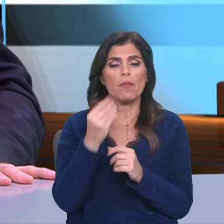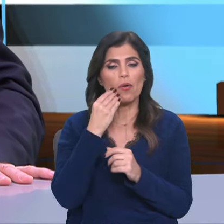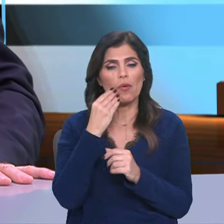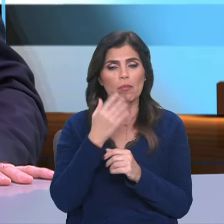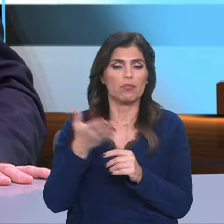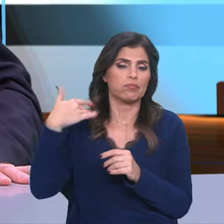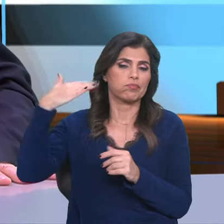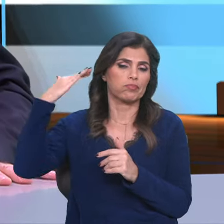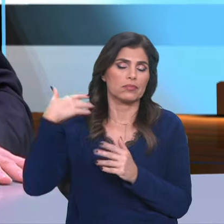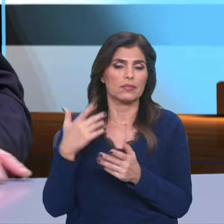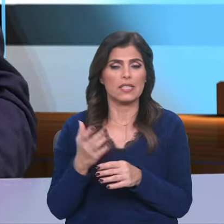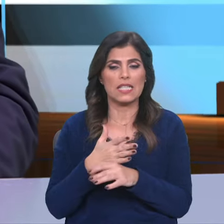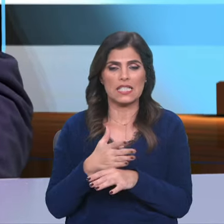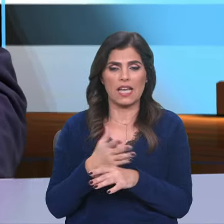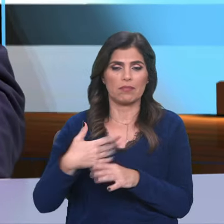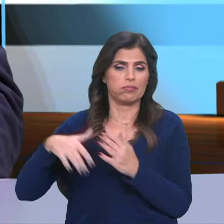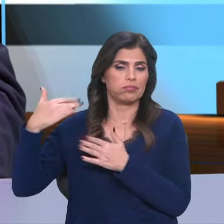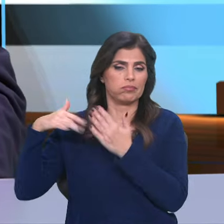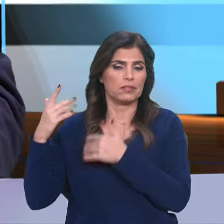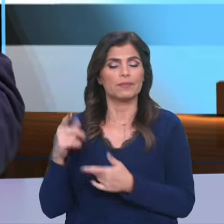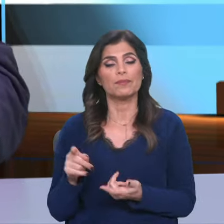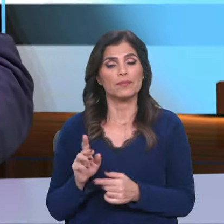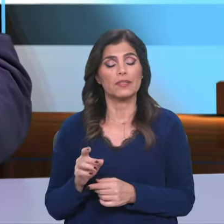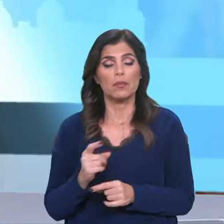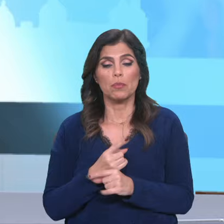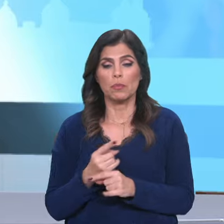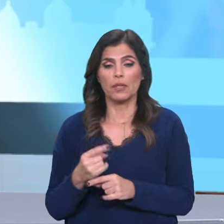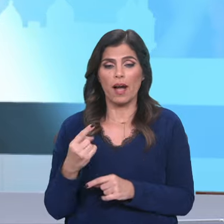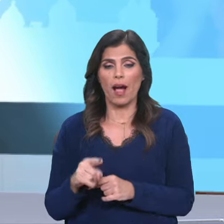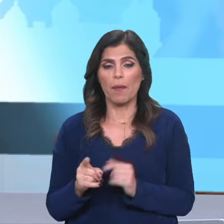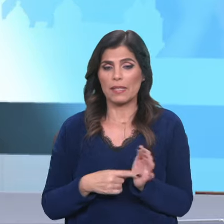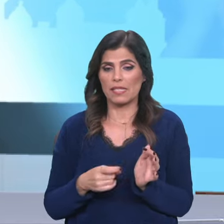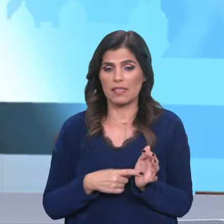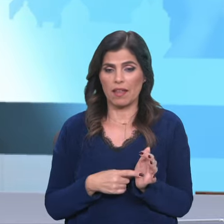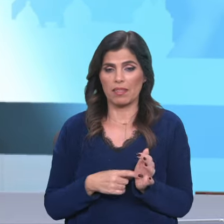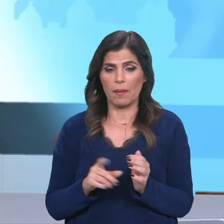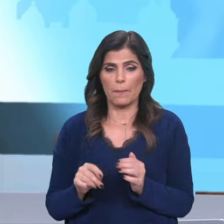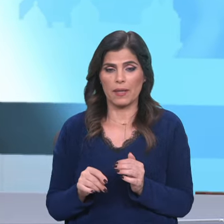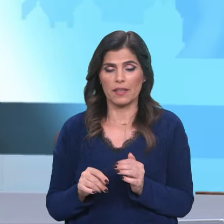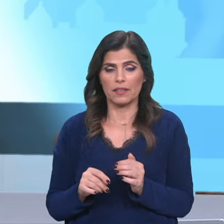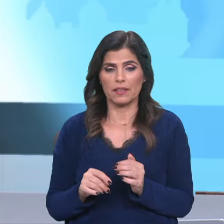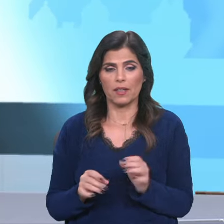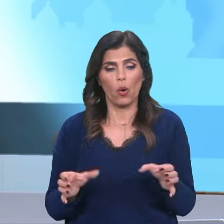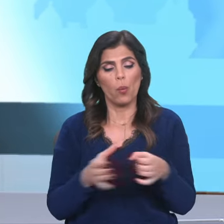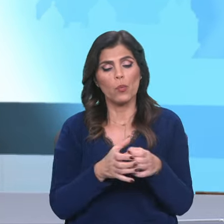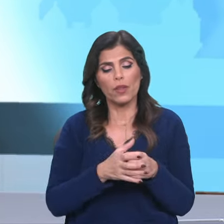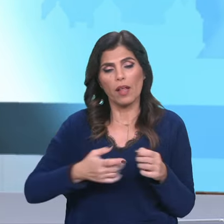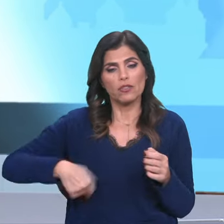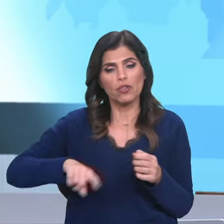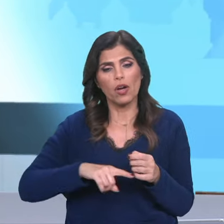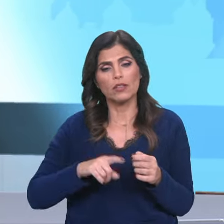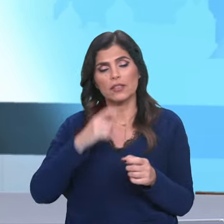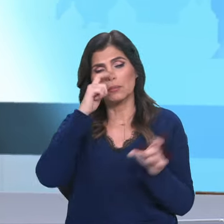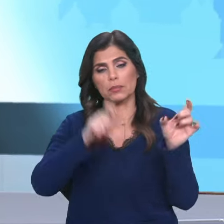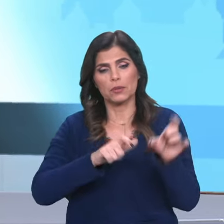ao longo de todos os séculos. Desde logo, porque há uma necessidade também nas nossas comunidades e entre os cristãos